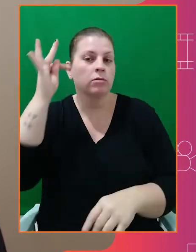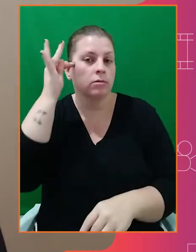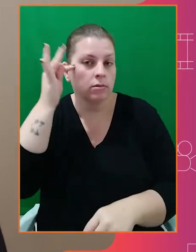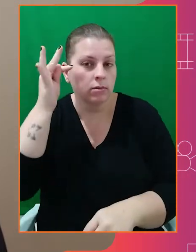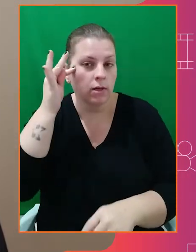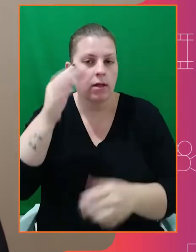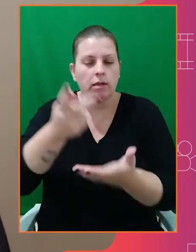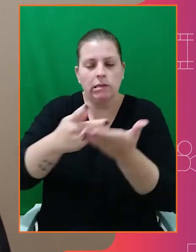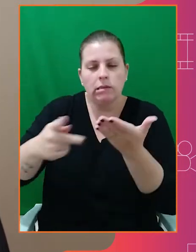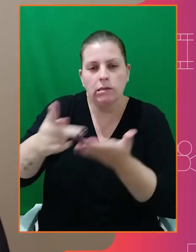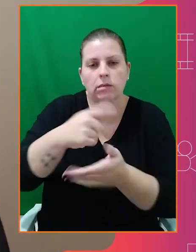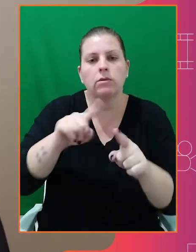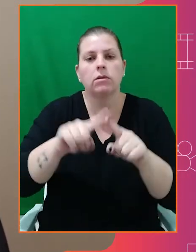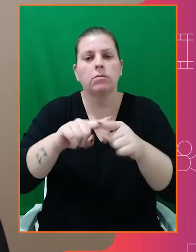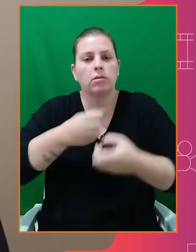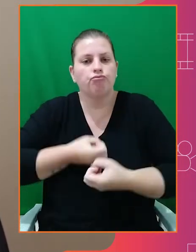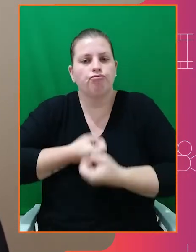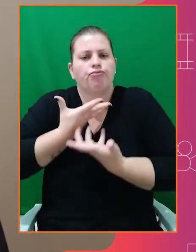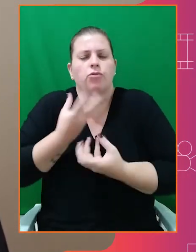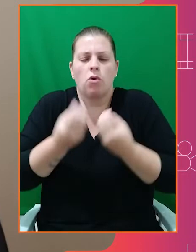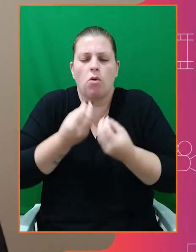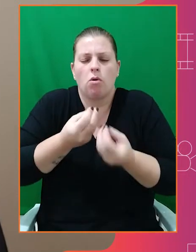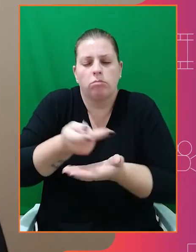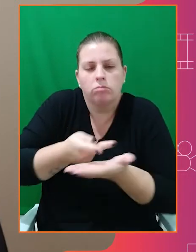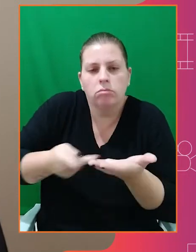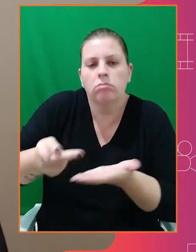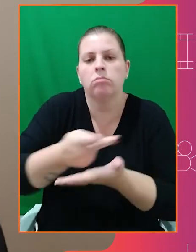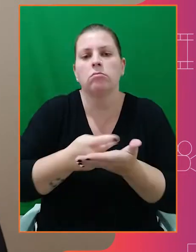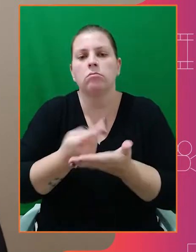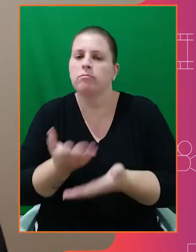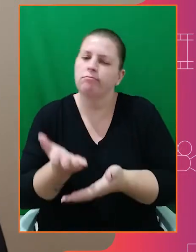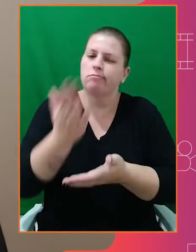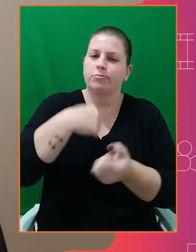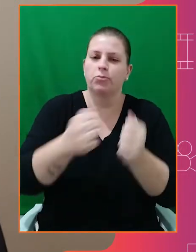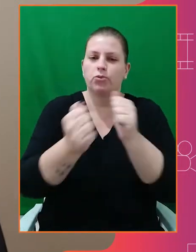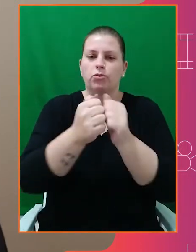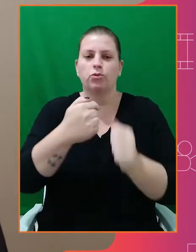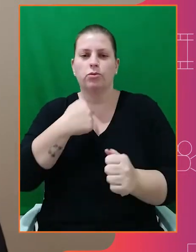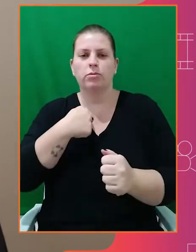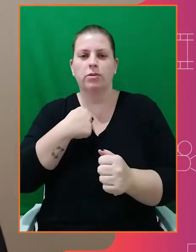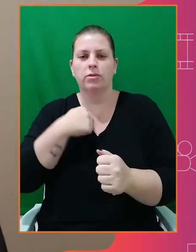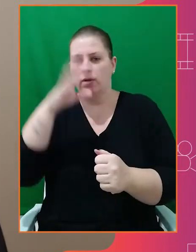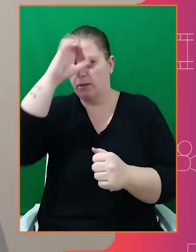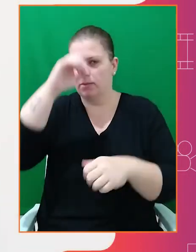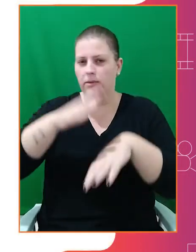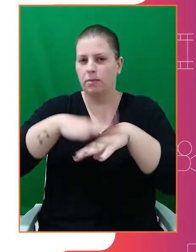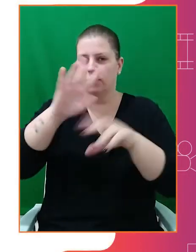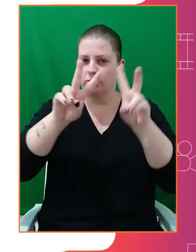e expressão. Eu te convido a seguir essa jornada junto comigo e aprender mais sobre desenho.